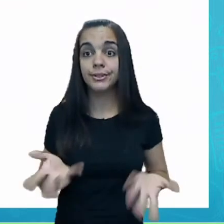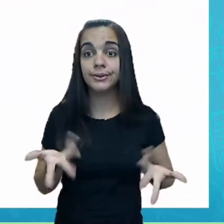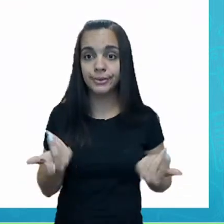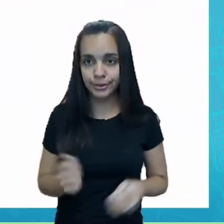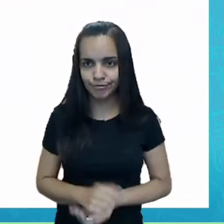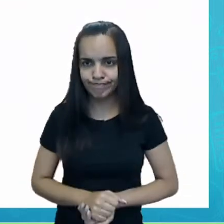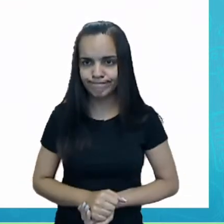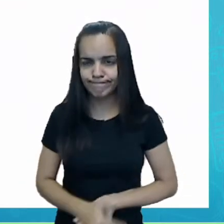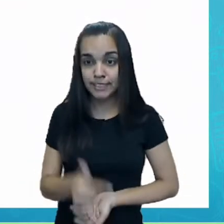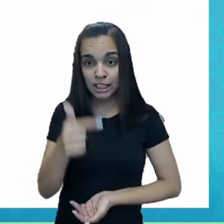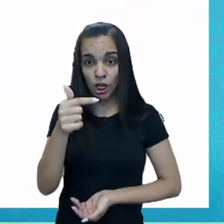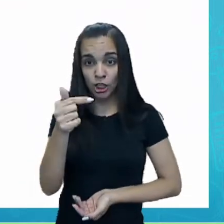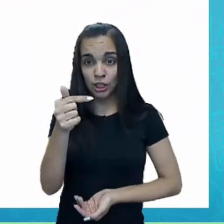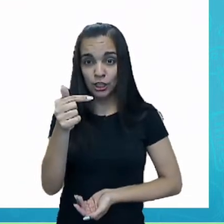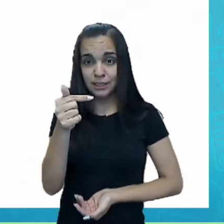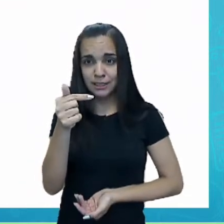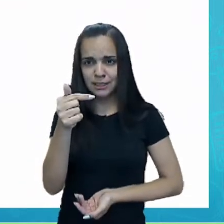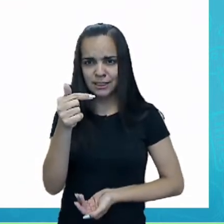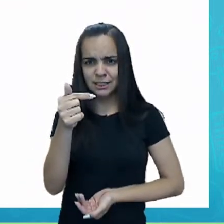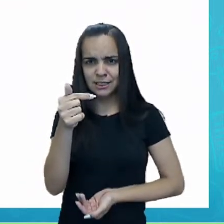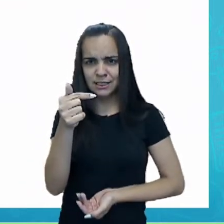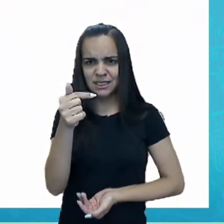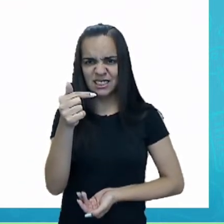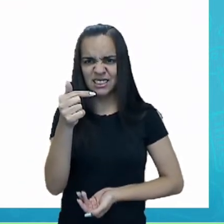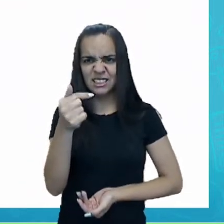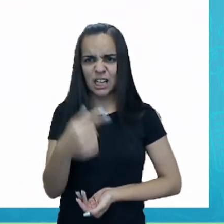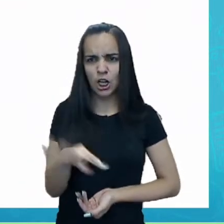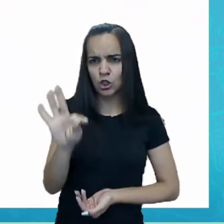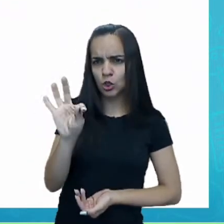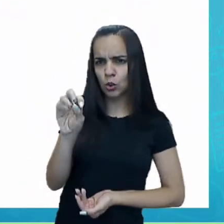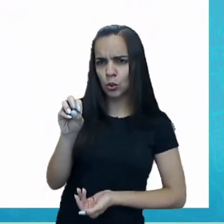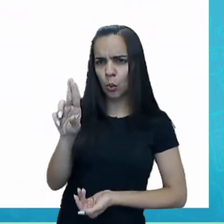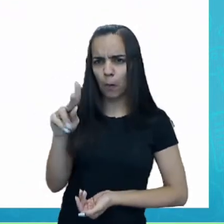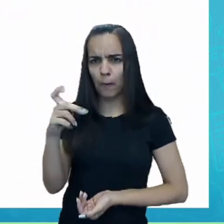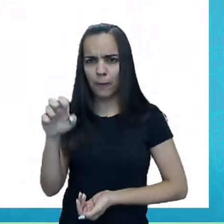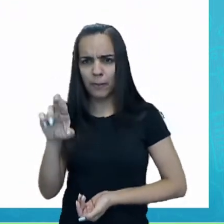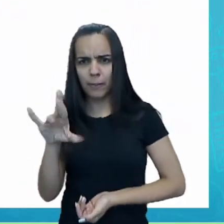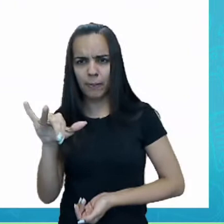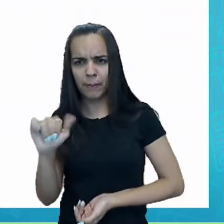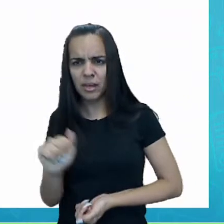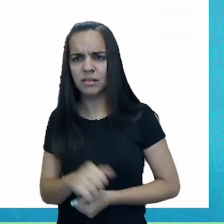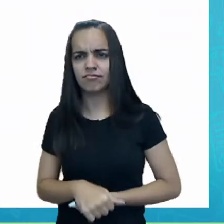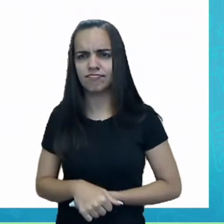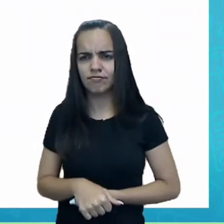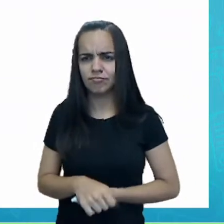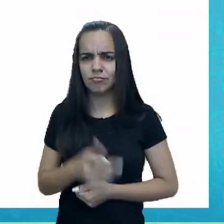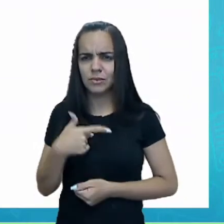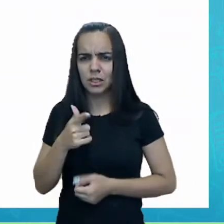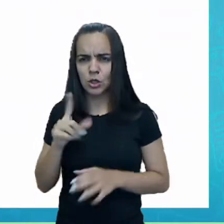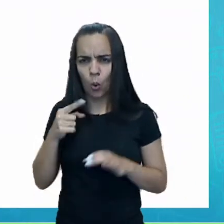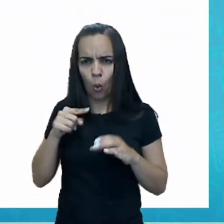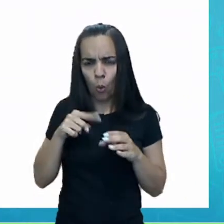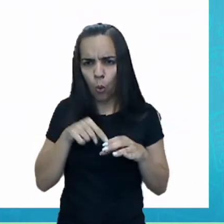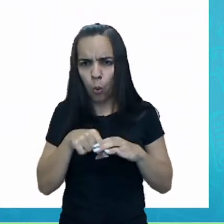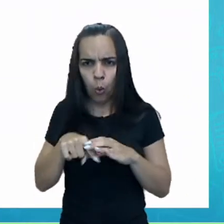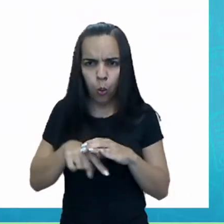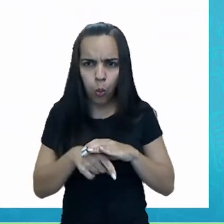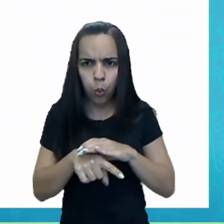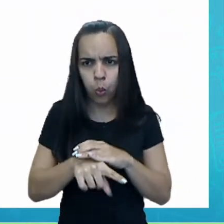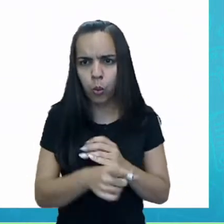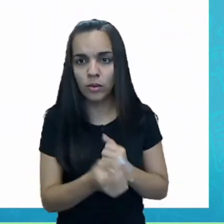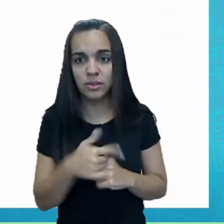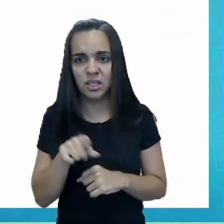sete toupeiras surgiram de um único buraco. Ali bem pertinho. Que